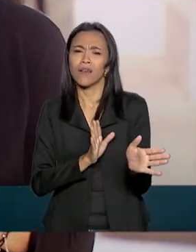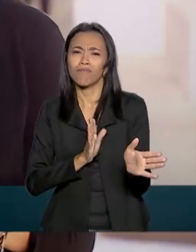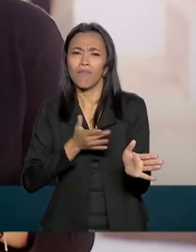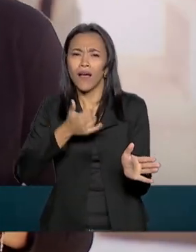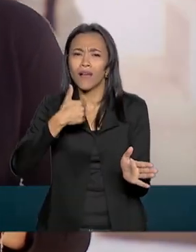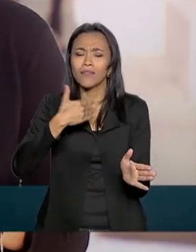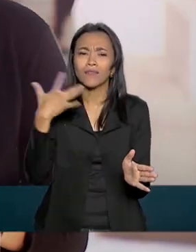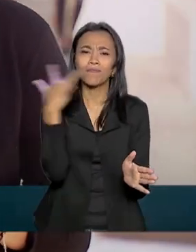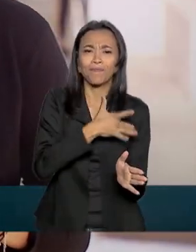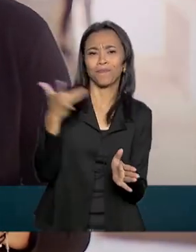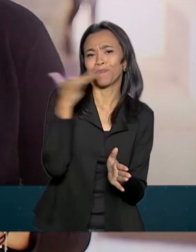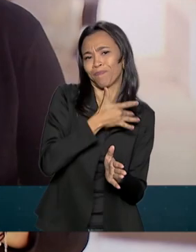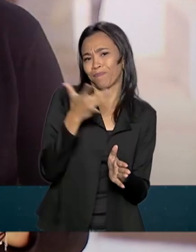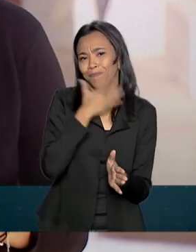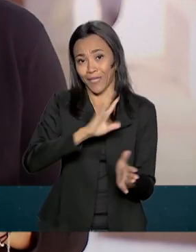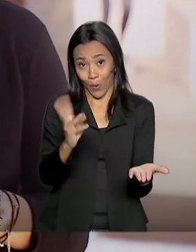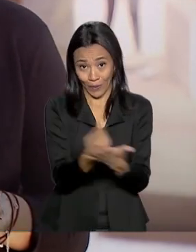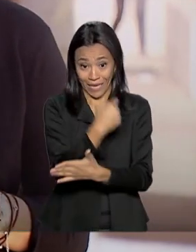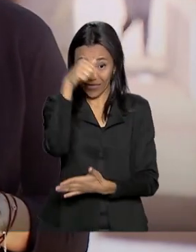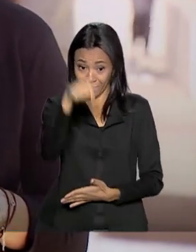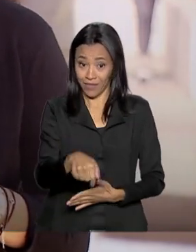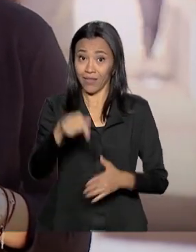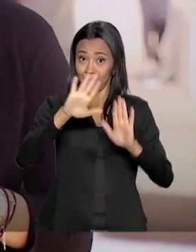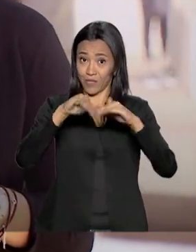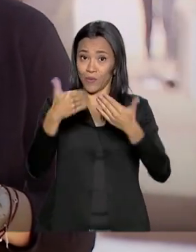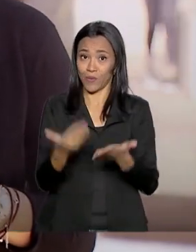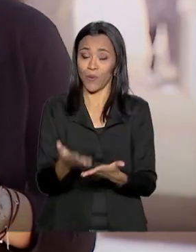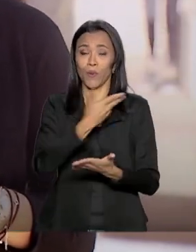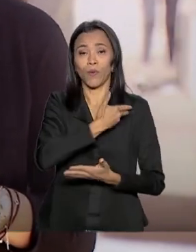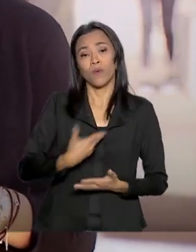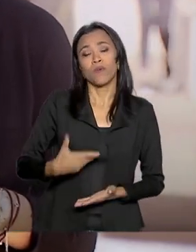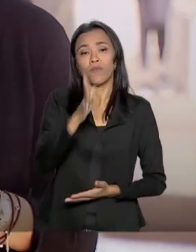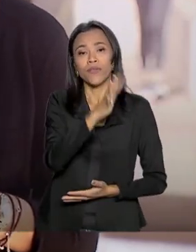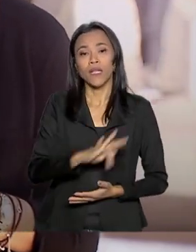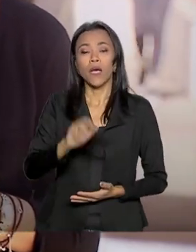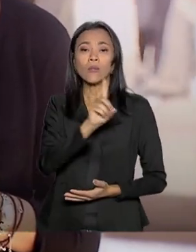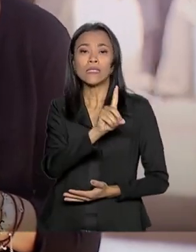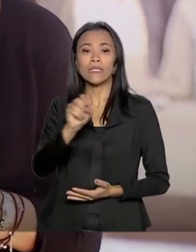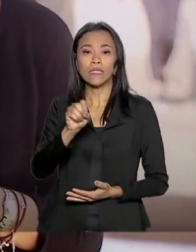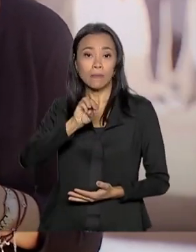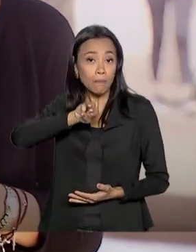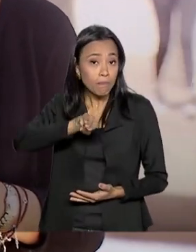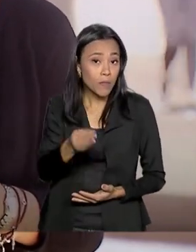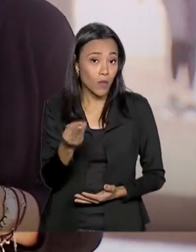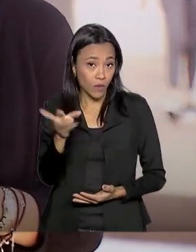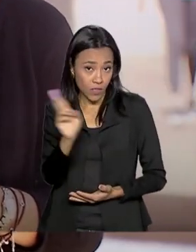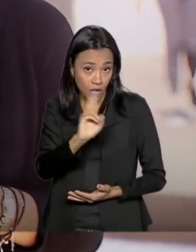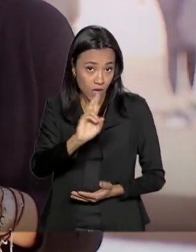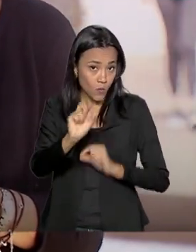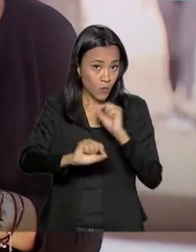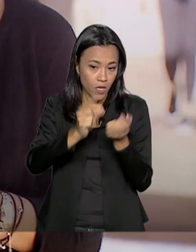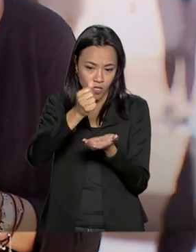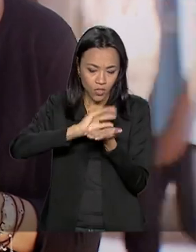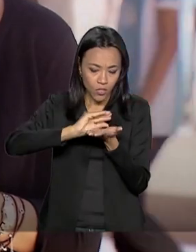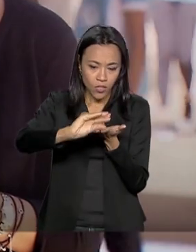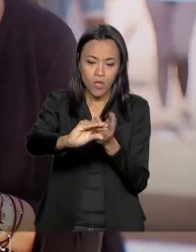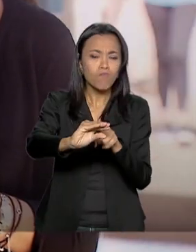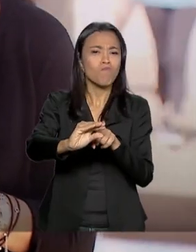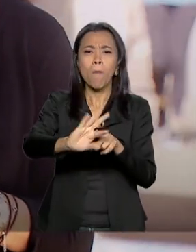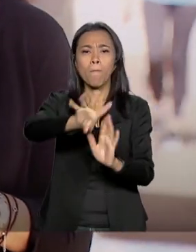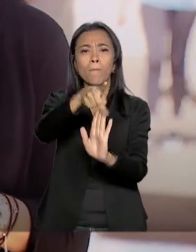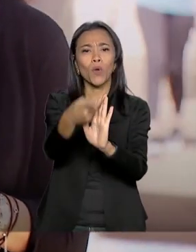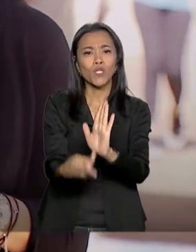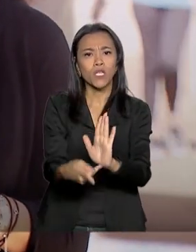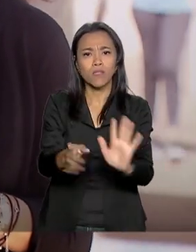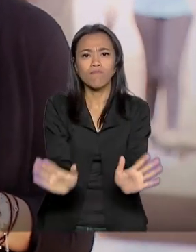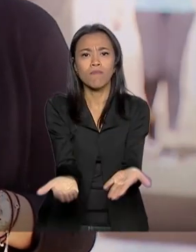alunos, como acontece aqui nesta escola, o governo federal vai destinar 100 milhões de reais para projetos que aprimorem o